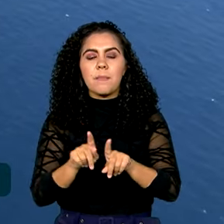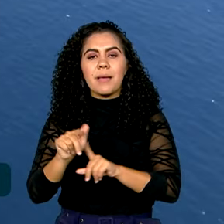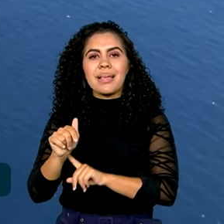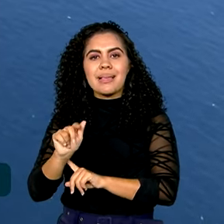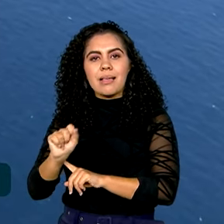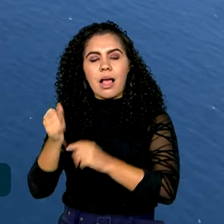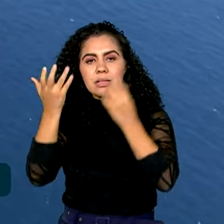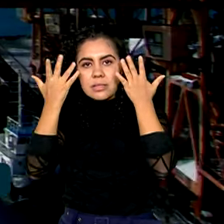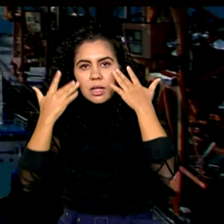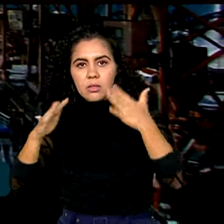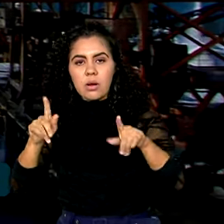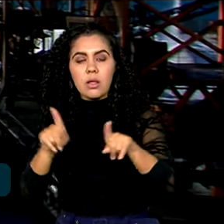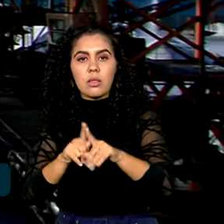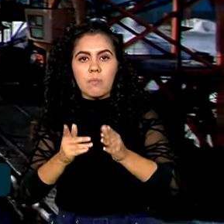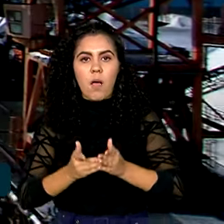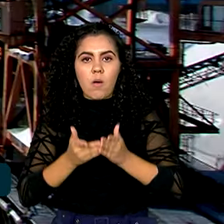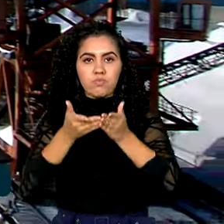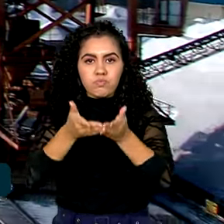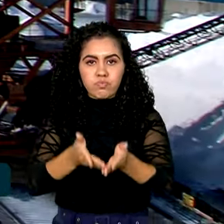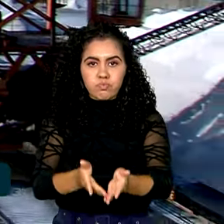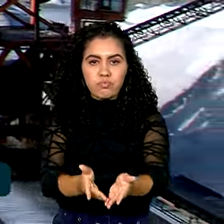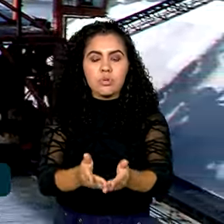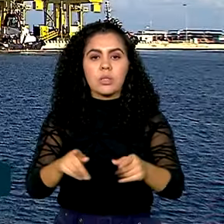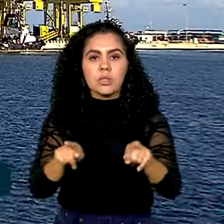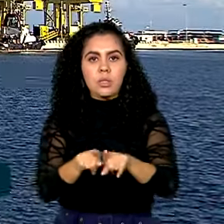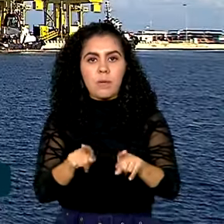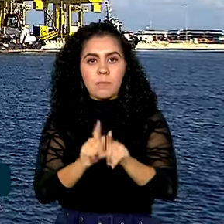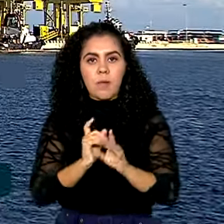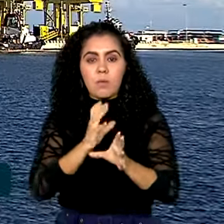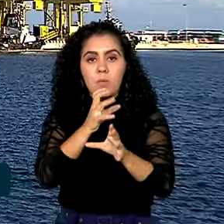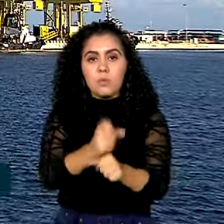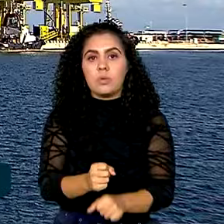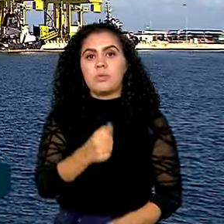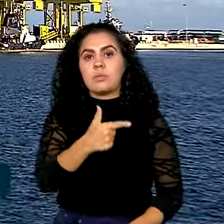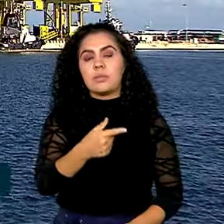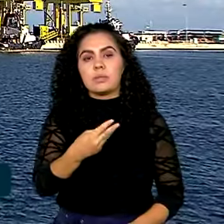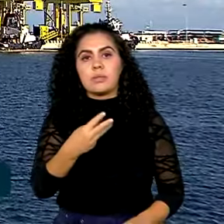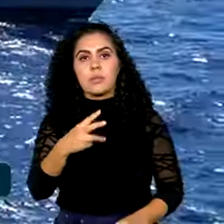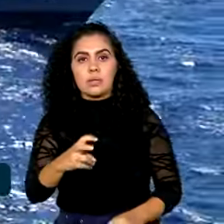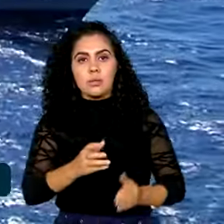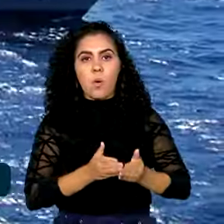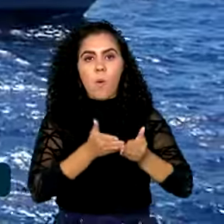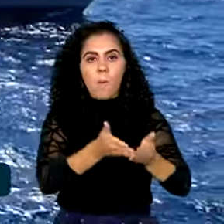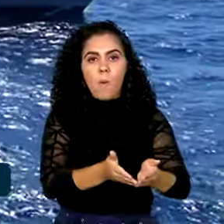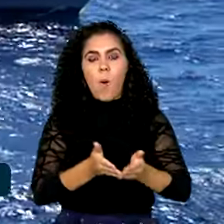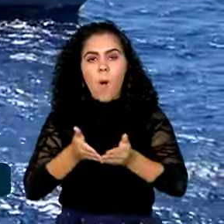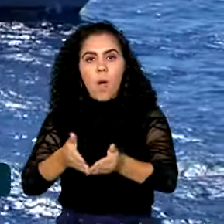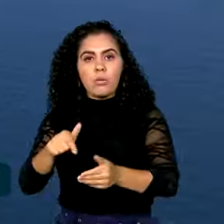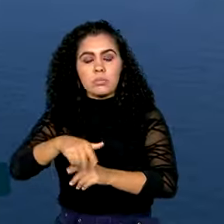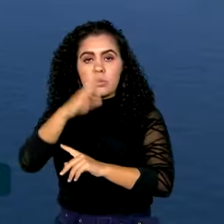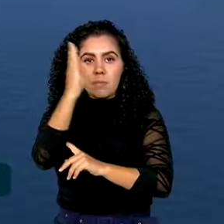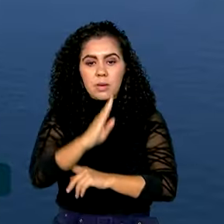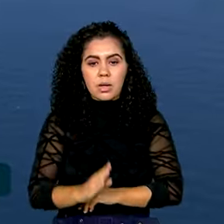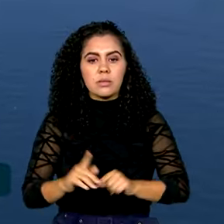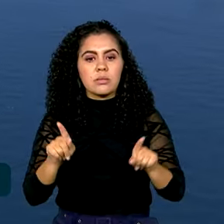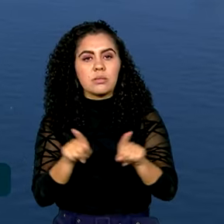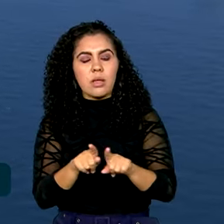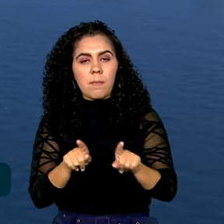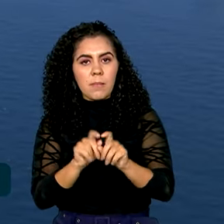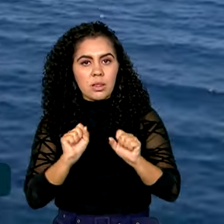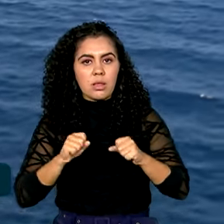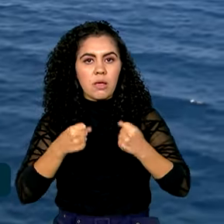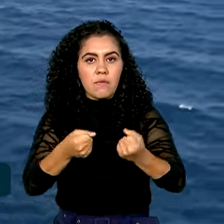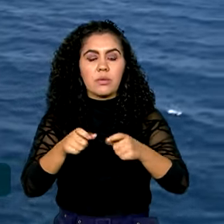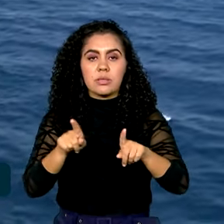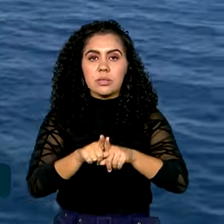transporte marítimo, as atividades dos 235 portos brasileiros, defesa, indústria naval,